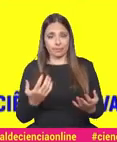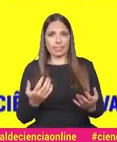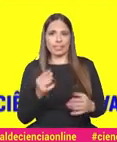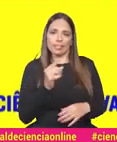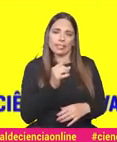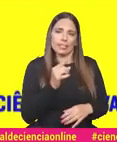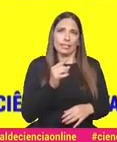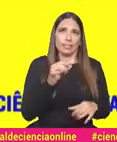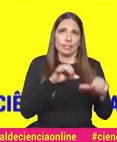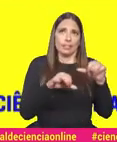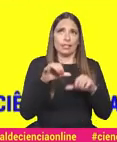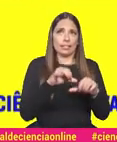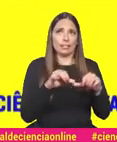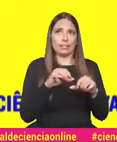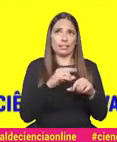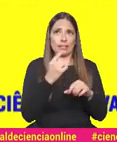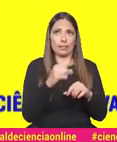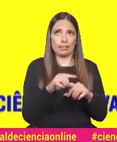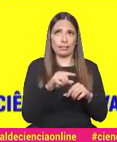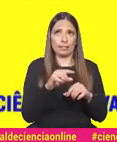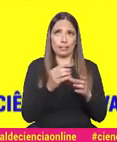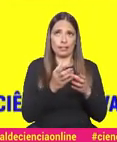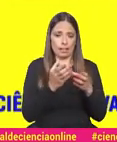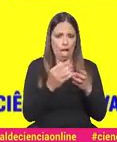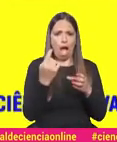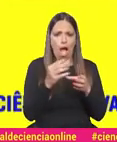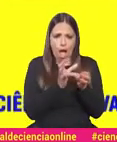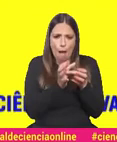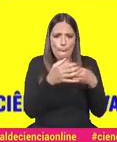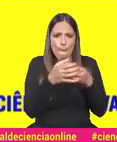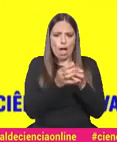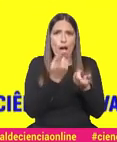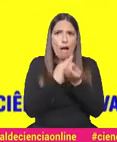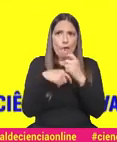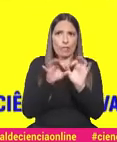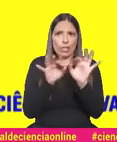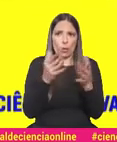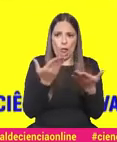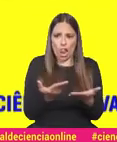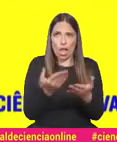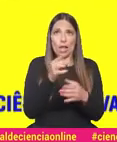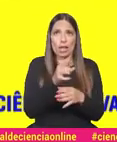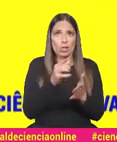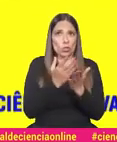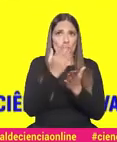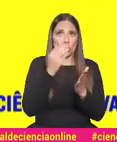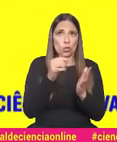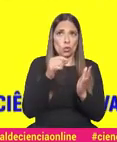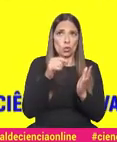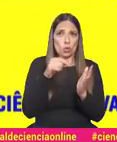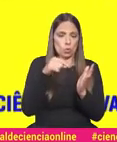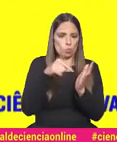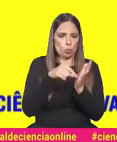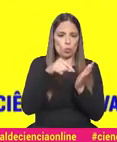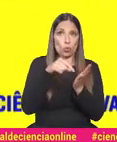Esta experiência, temos umas bolsinhas, bolsinhas, exatamente. Há bolsinhas à venda, exatamente como o que nós temos aqui. É só clicar e uma moedinha que está